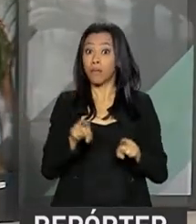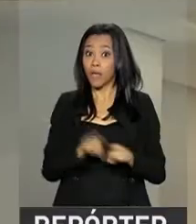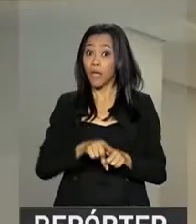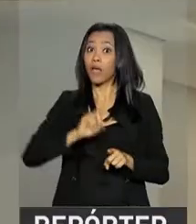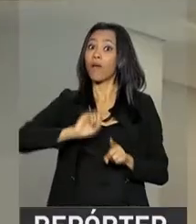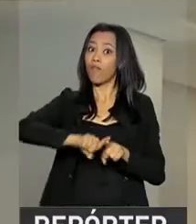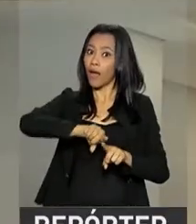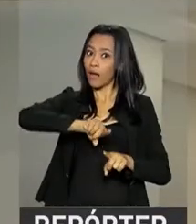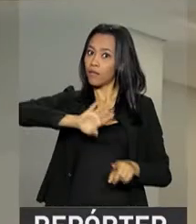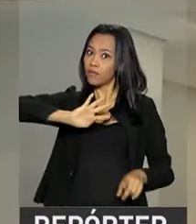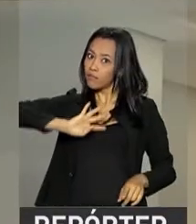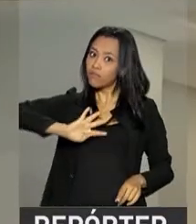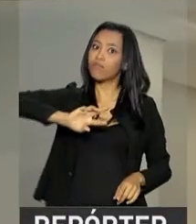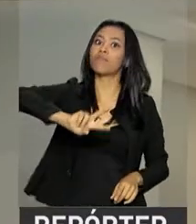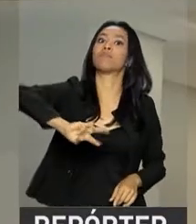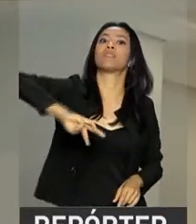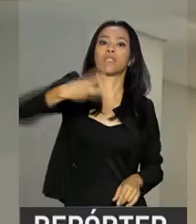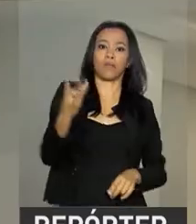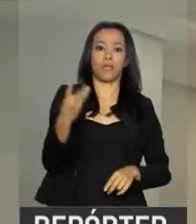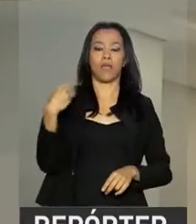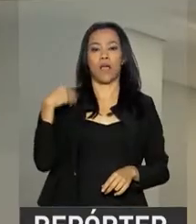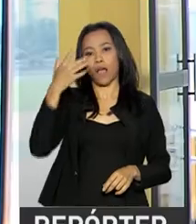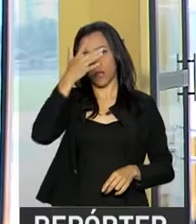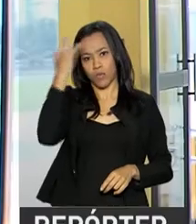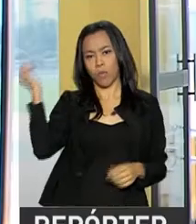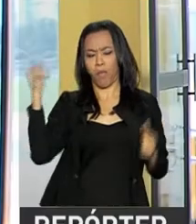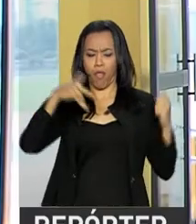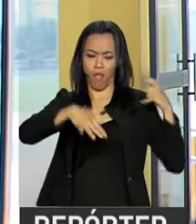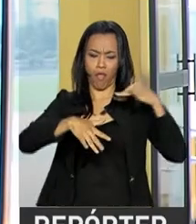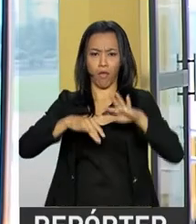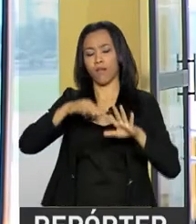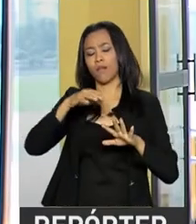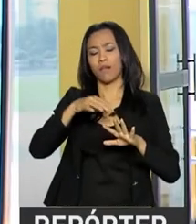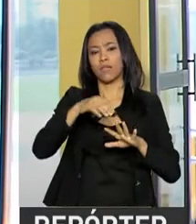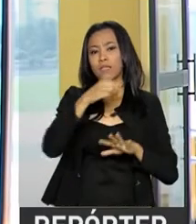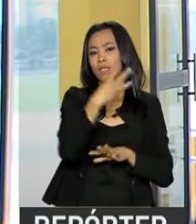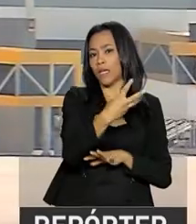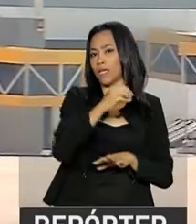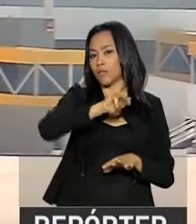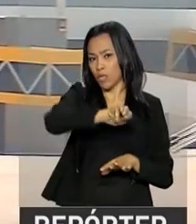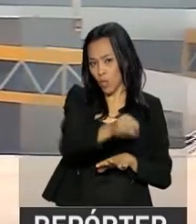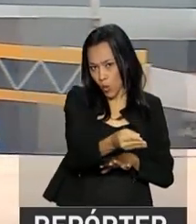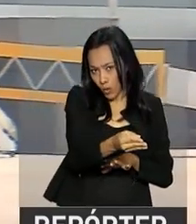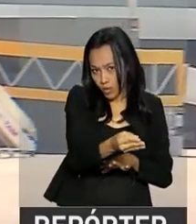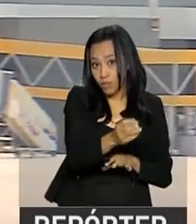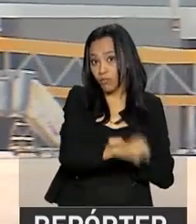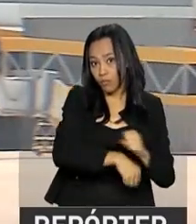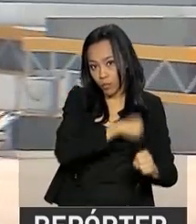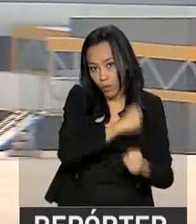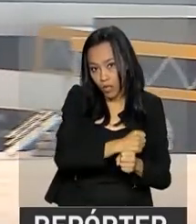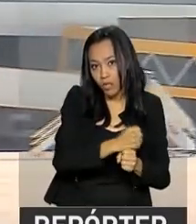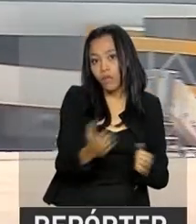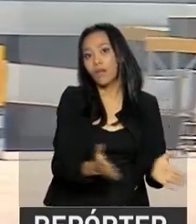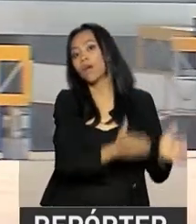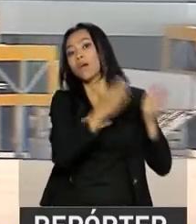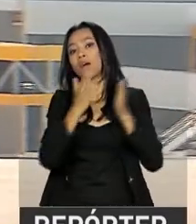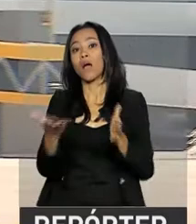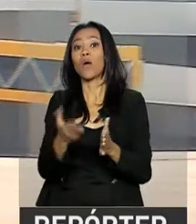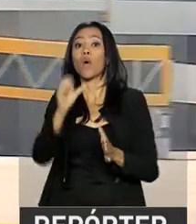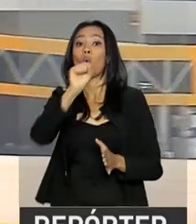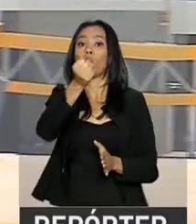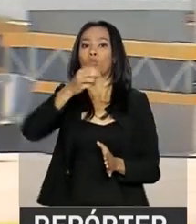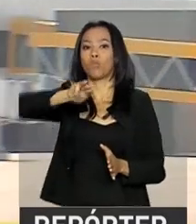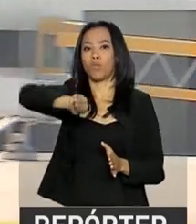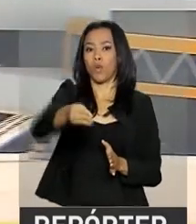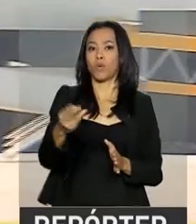vai praticamente triplicar. Vai soltar dos cerca de 3 milhões de passageiros por ano para quase 8 milhões